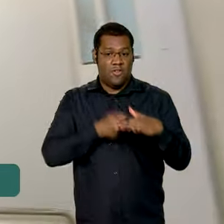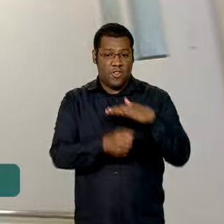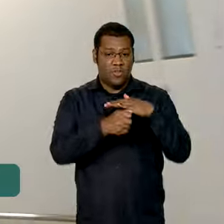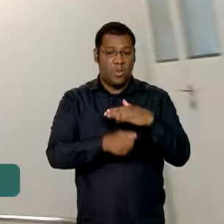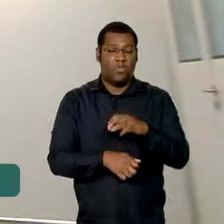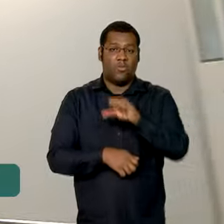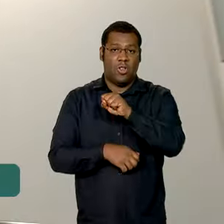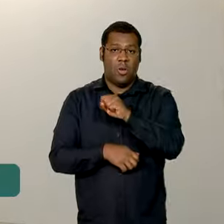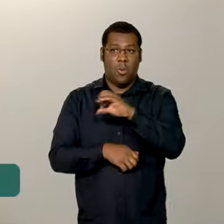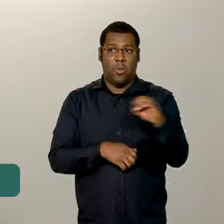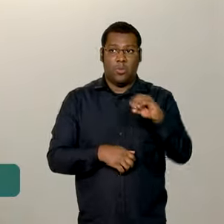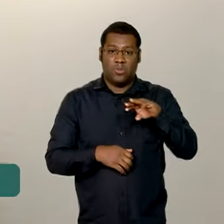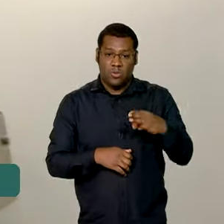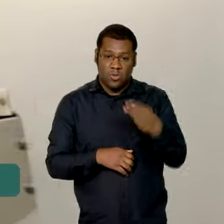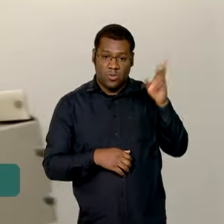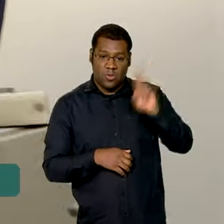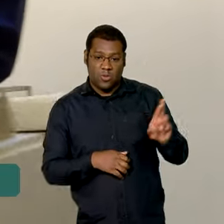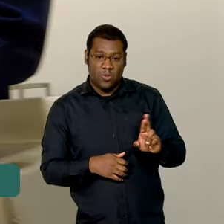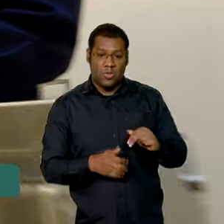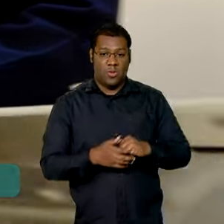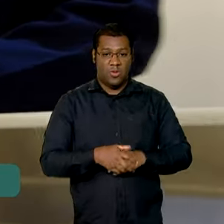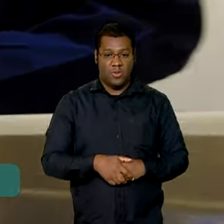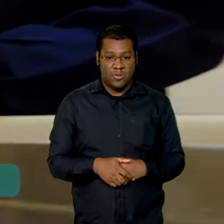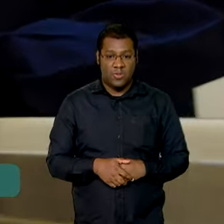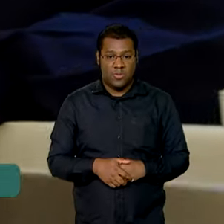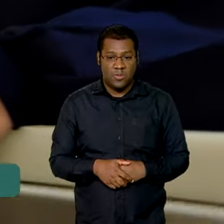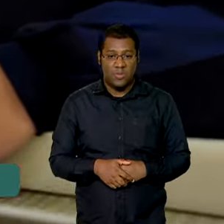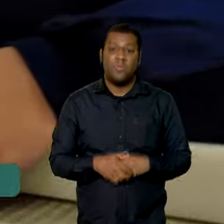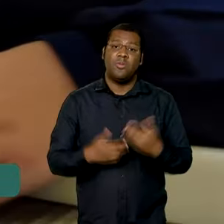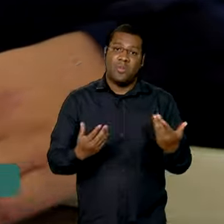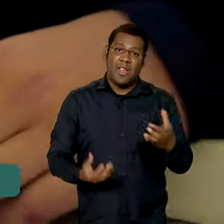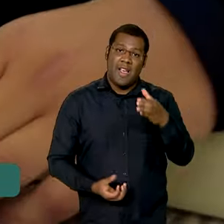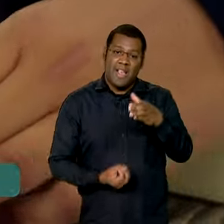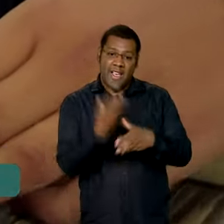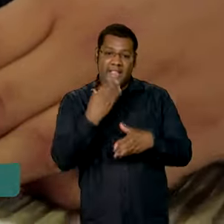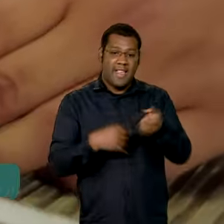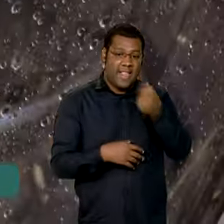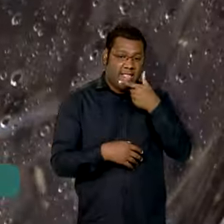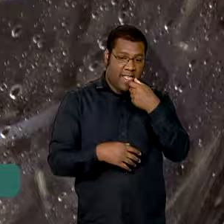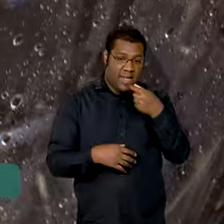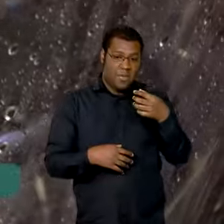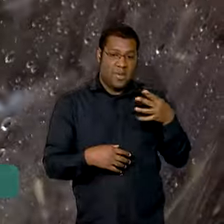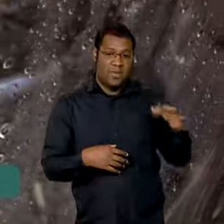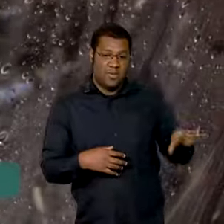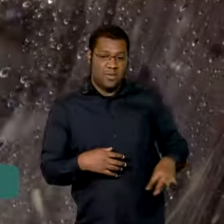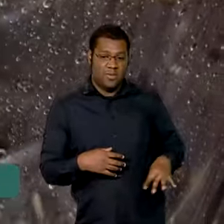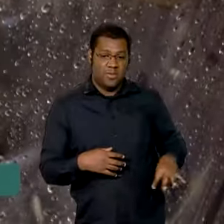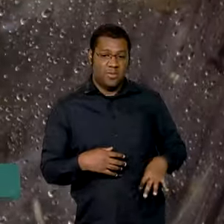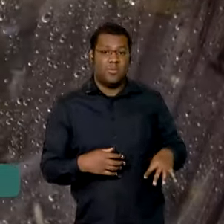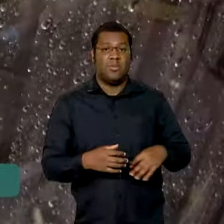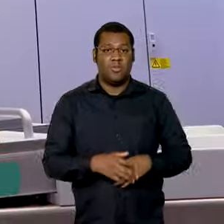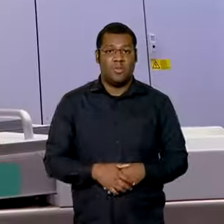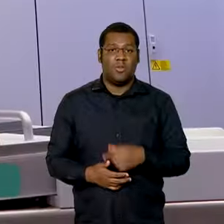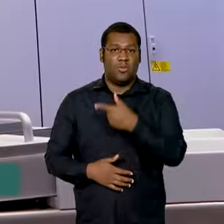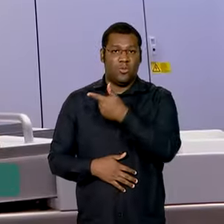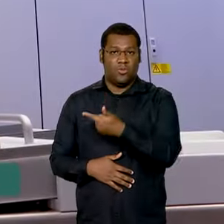milhões nesta planta de produção de insulina, R$ 203 milhões